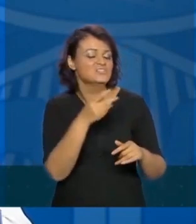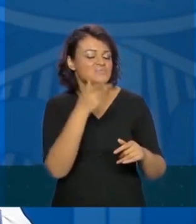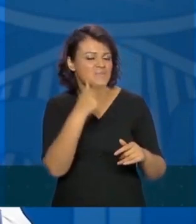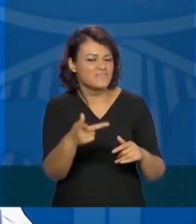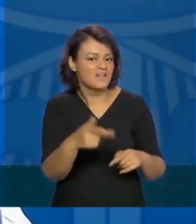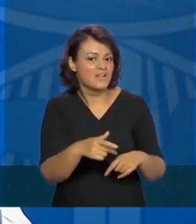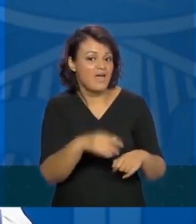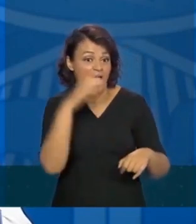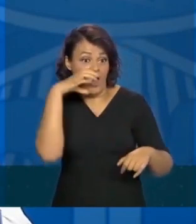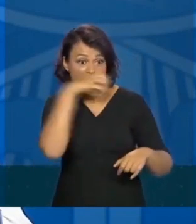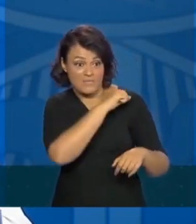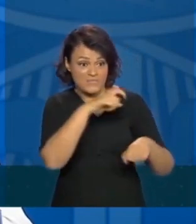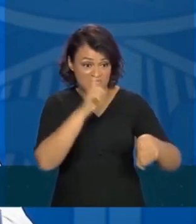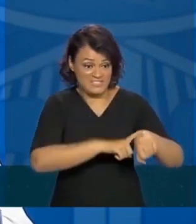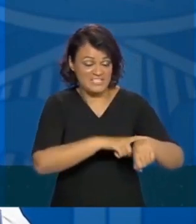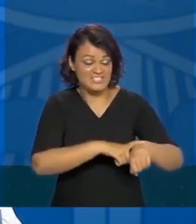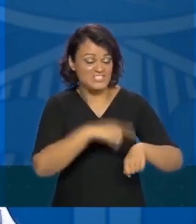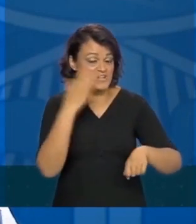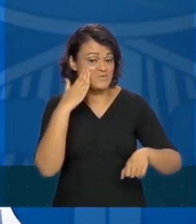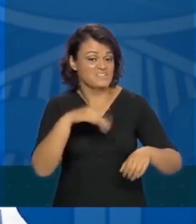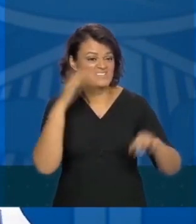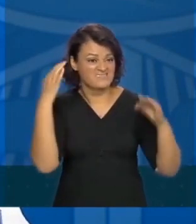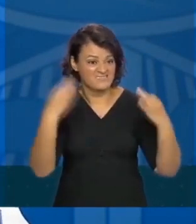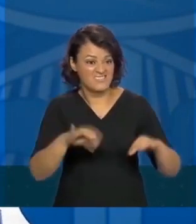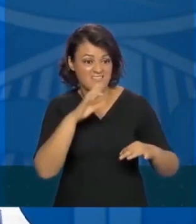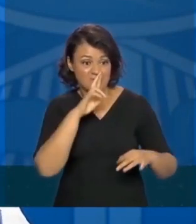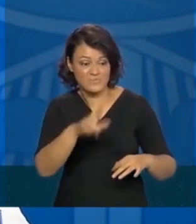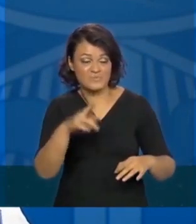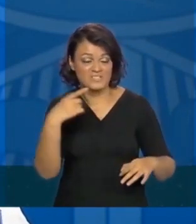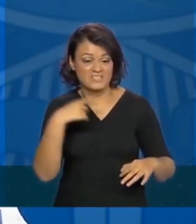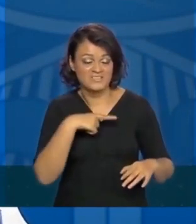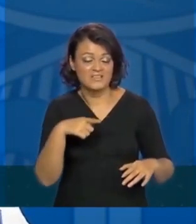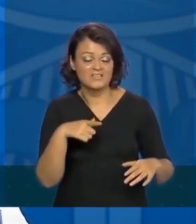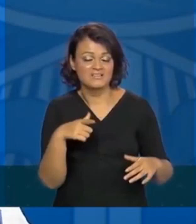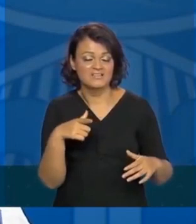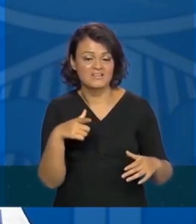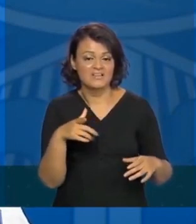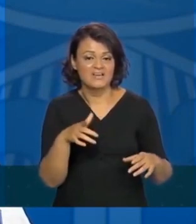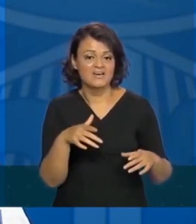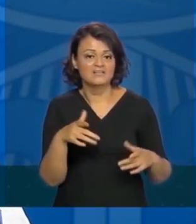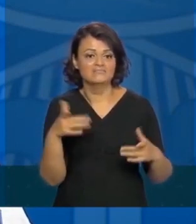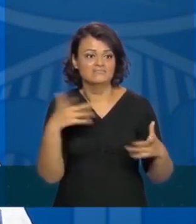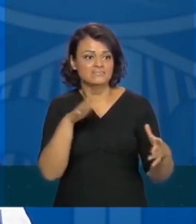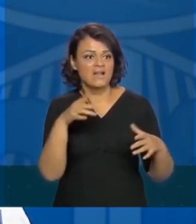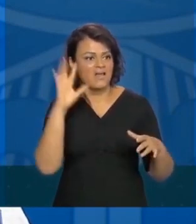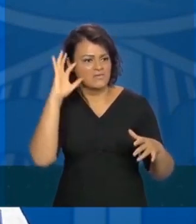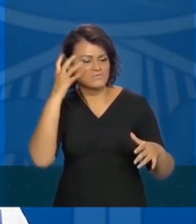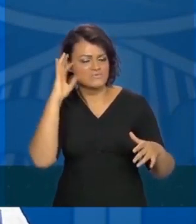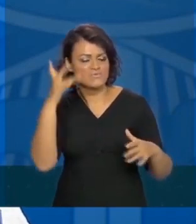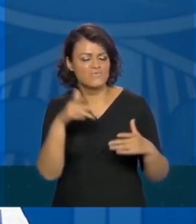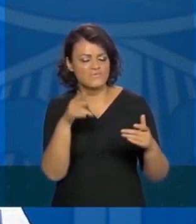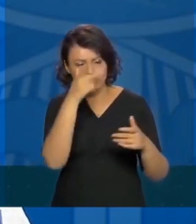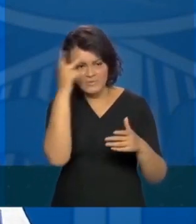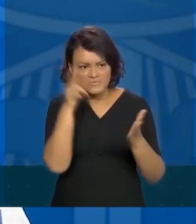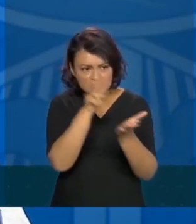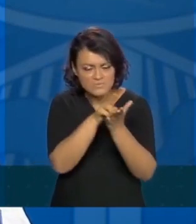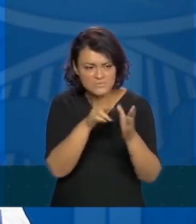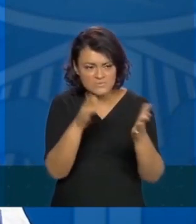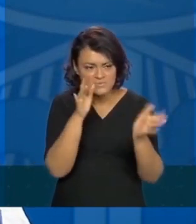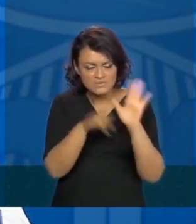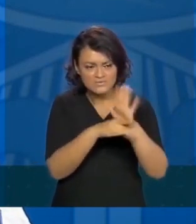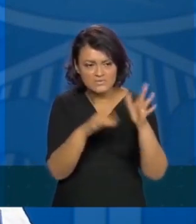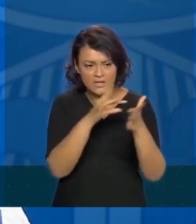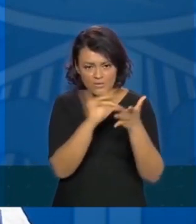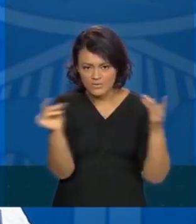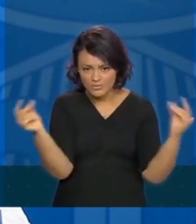fazer na velocidade que eu poderia imaginar um país dessas dimensões para correr atrás do paciente contaminado,